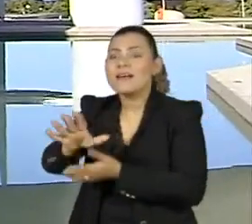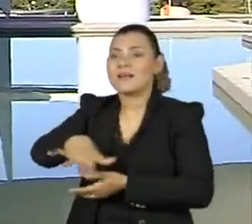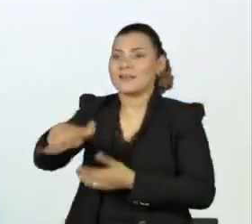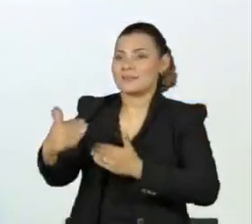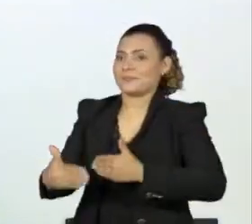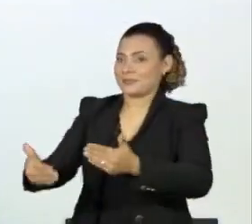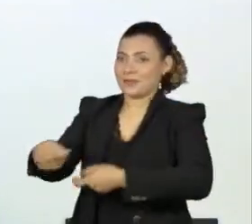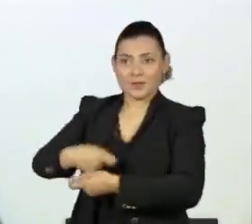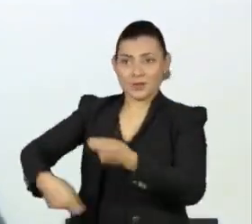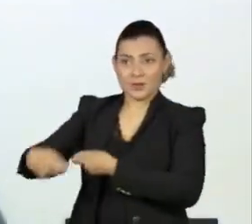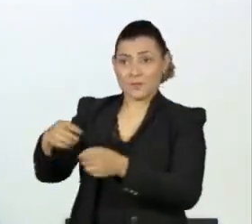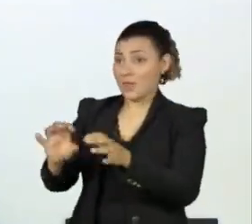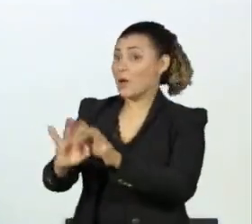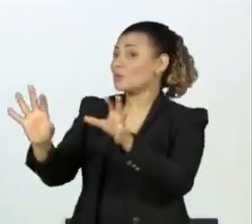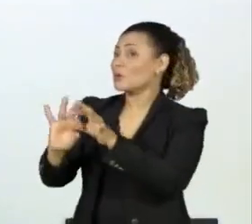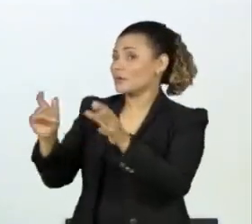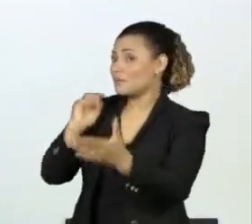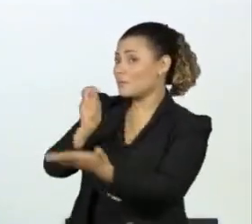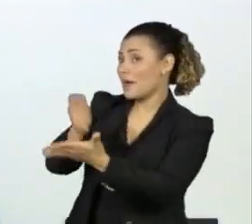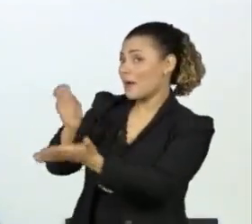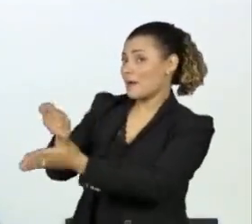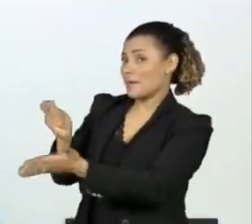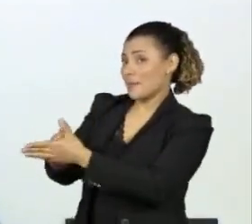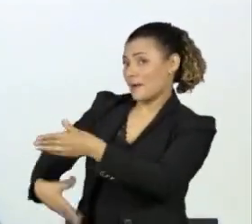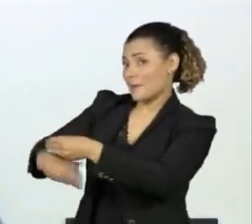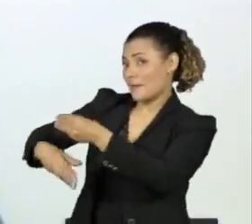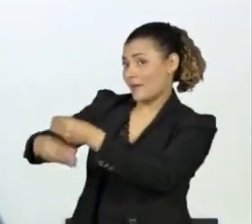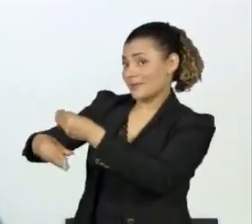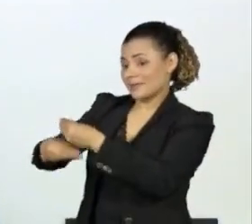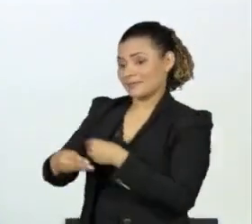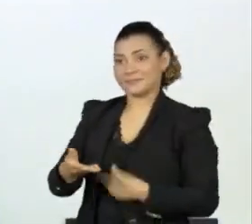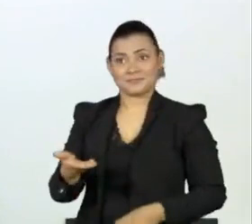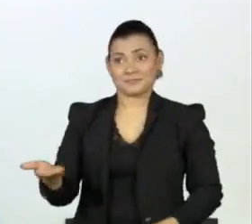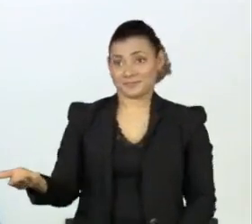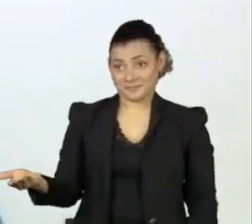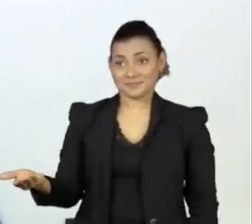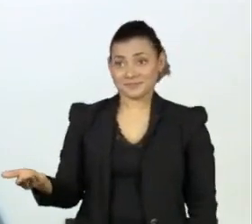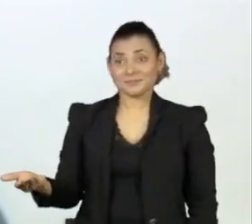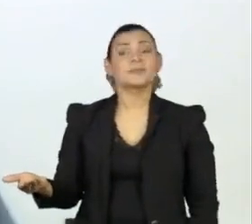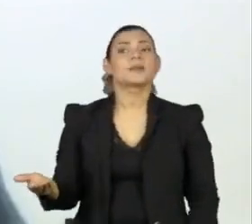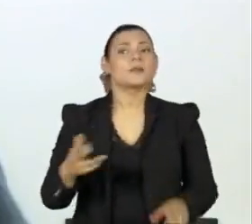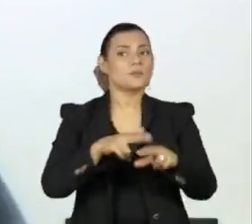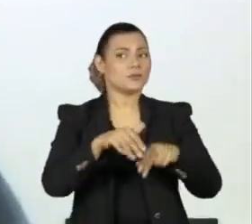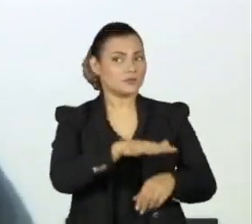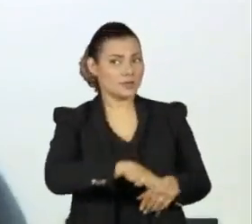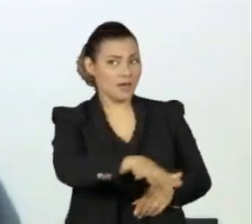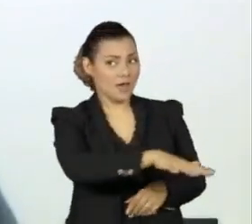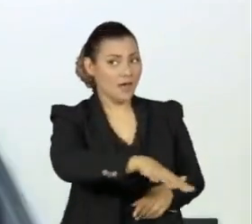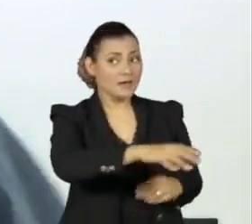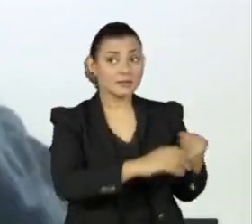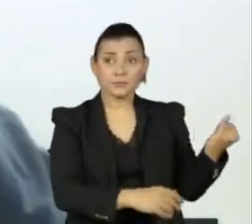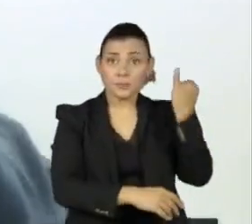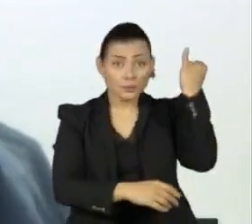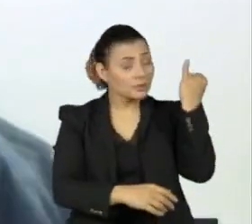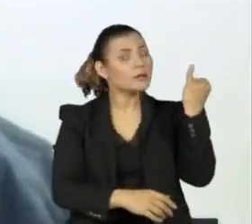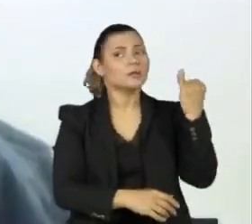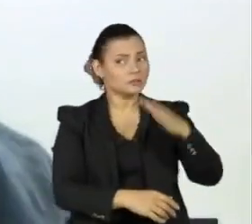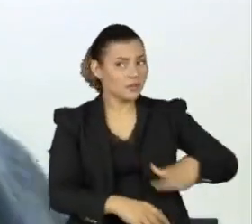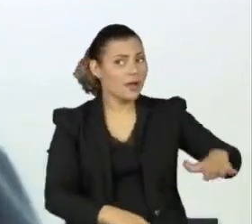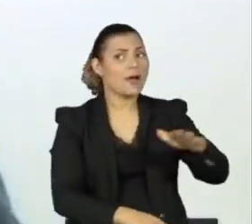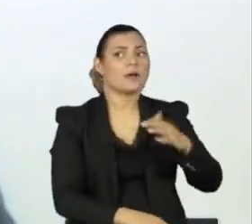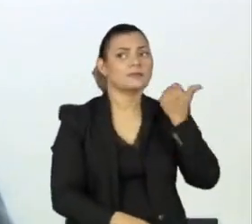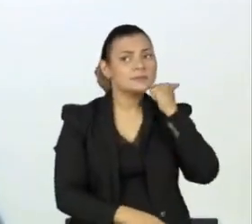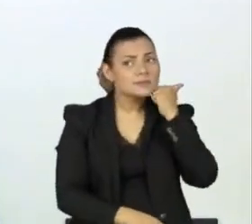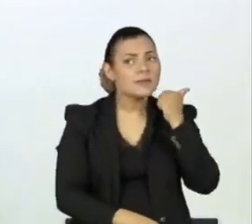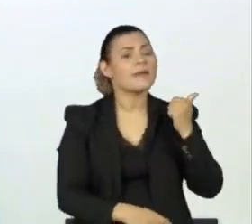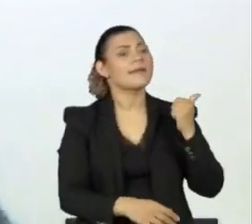Economia para autorizar o pagamento dessas emendas de relator, enquanto essas áreas que são centrais para a recuperação